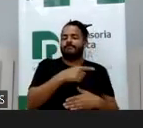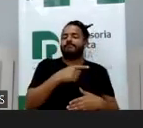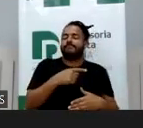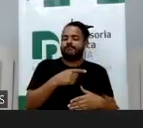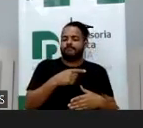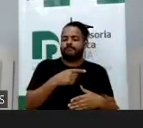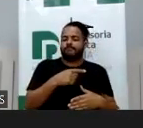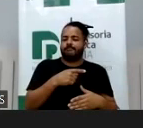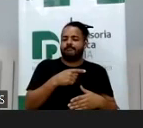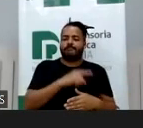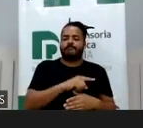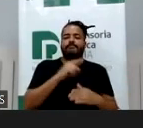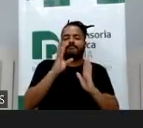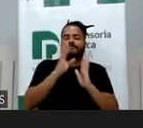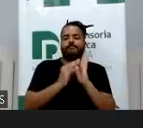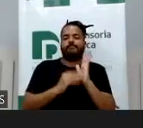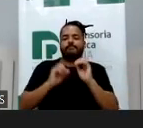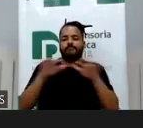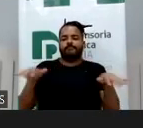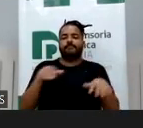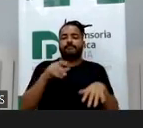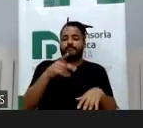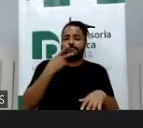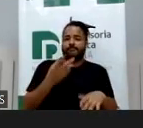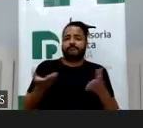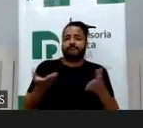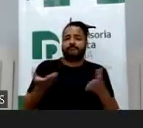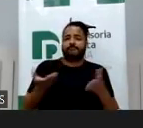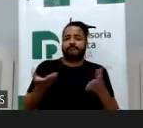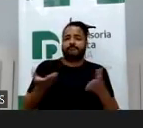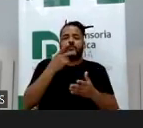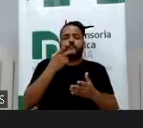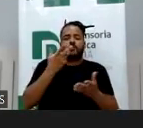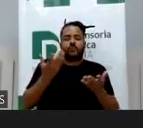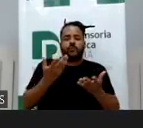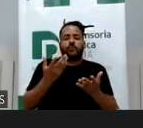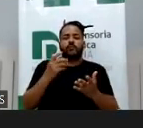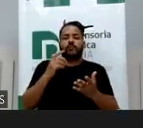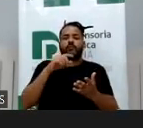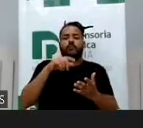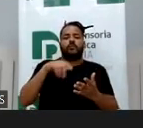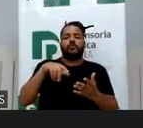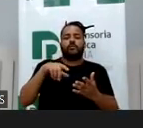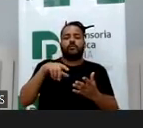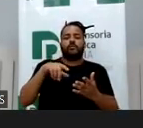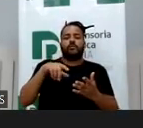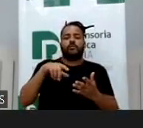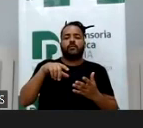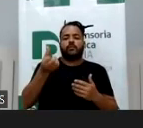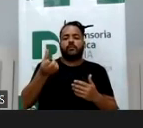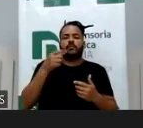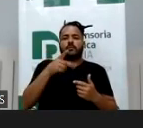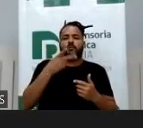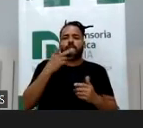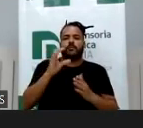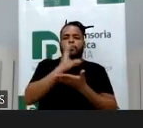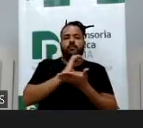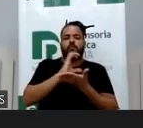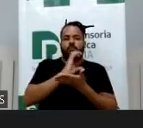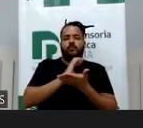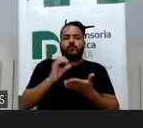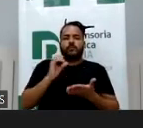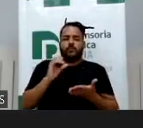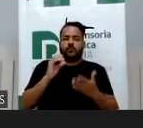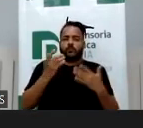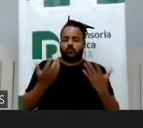O Cherishing e a possibilidade de configuração de crimes de maus tratos, artigo 136 do Código Penal, eu não